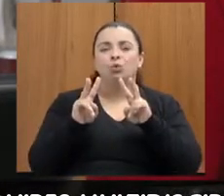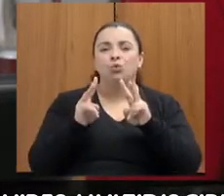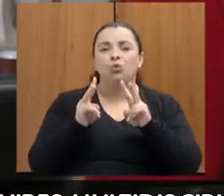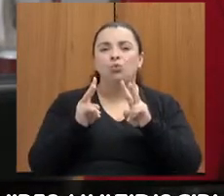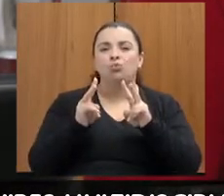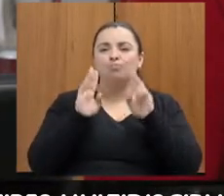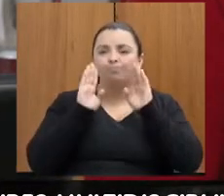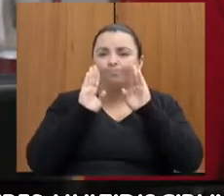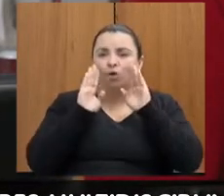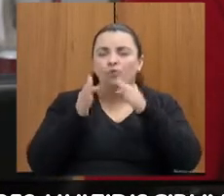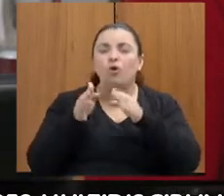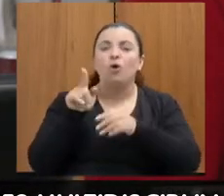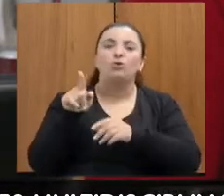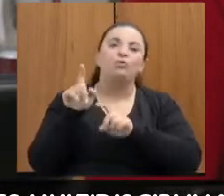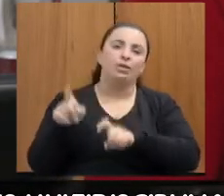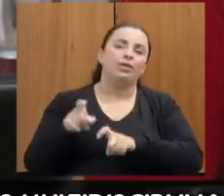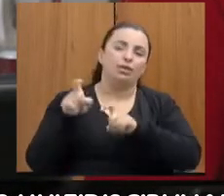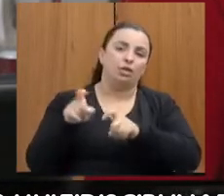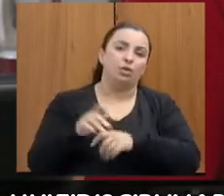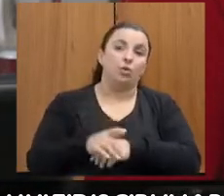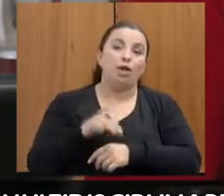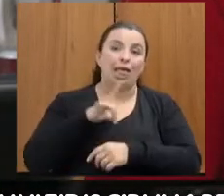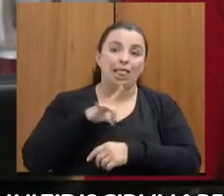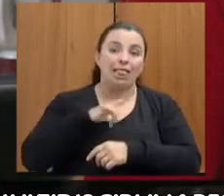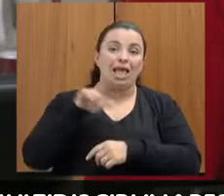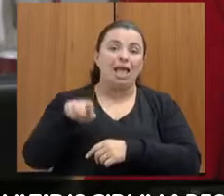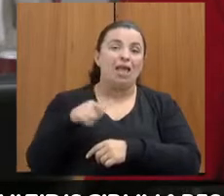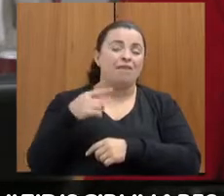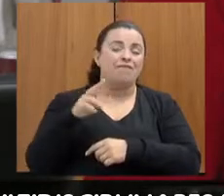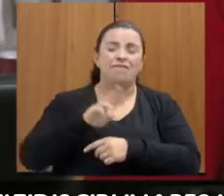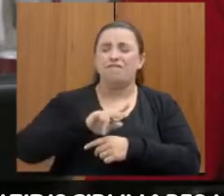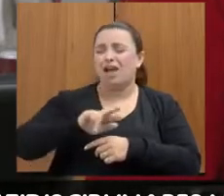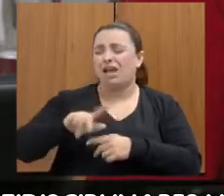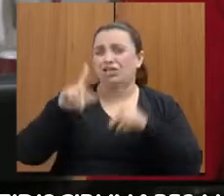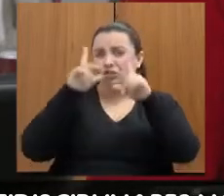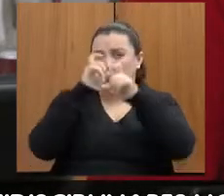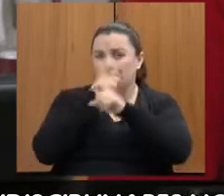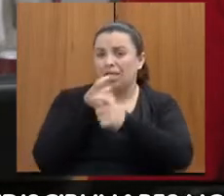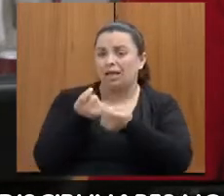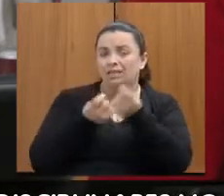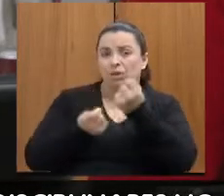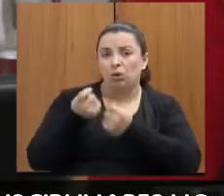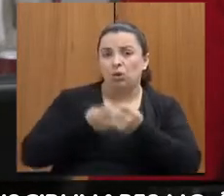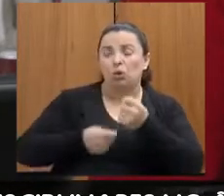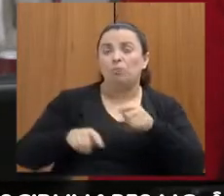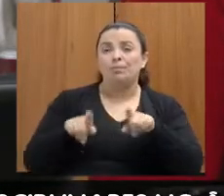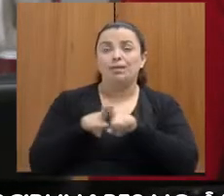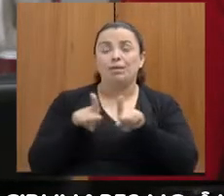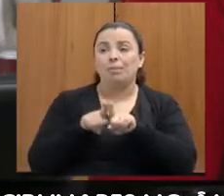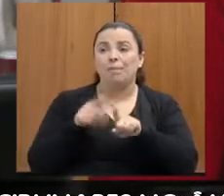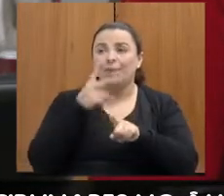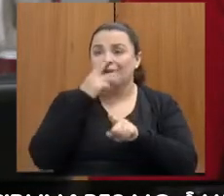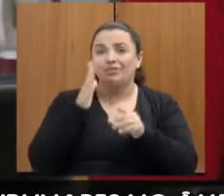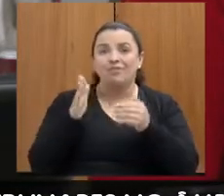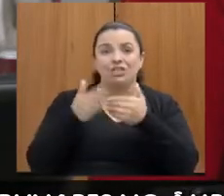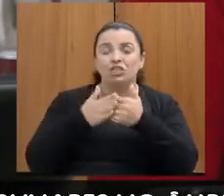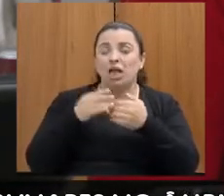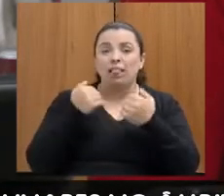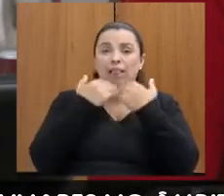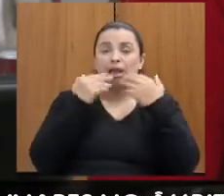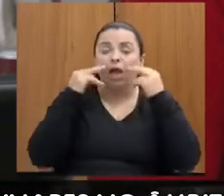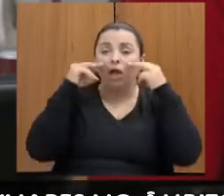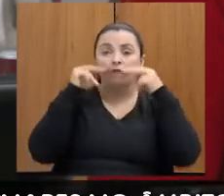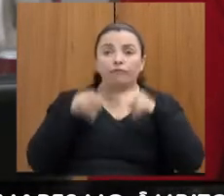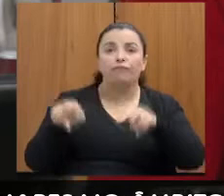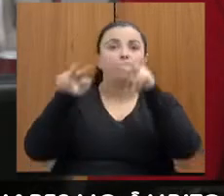região que, para além das carências econômicas várias, a gente vive numa situação de completa invisibilidade em relação às nossas